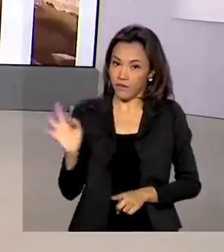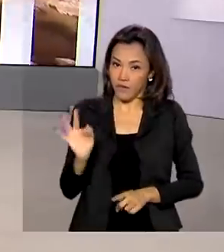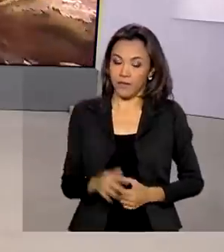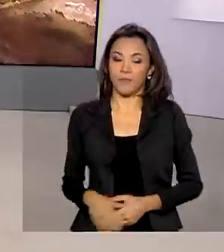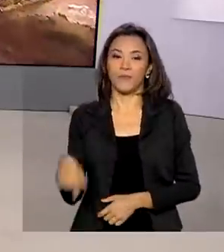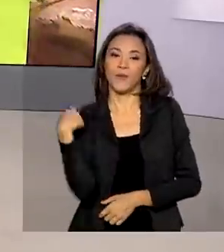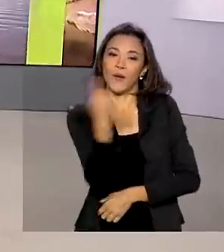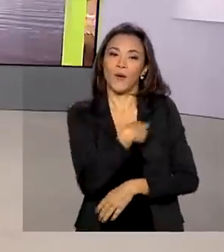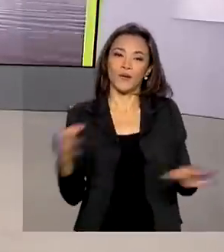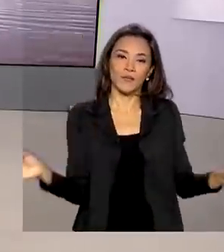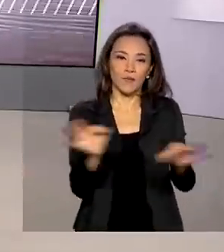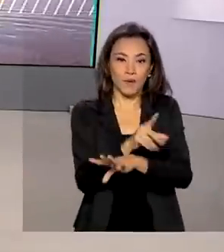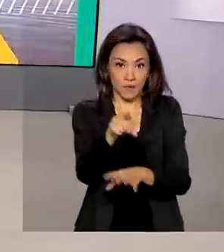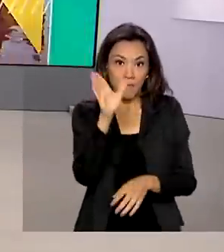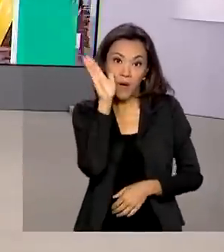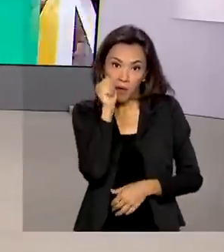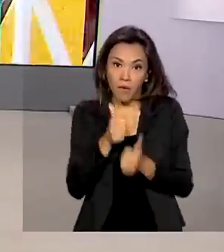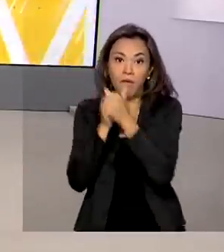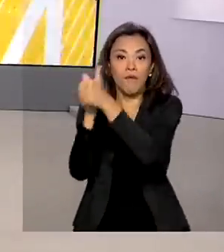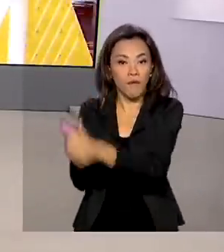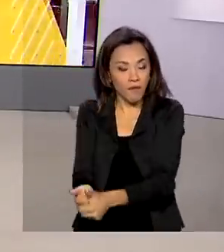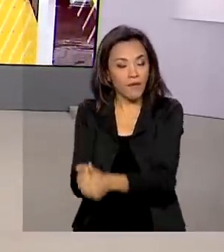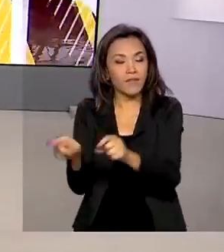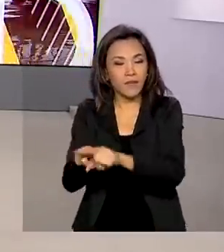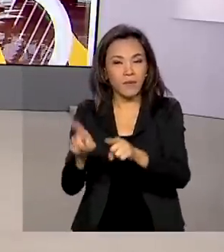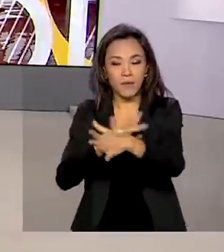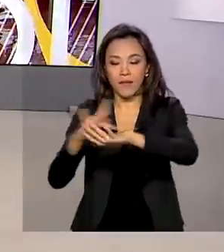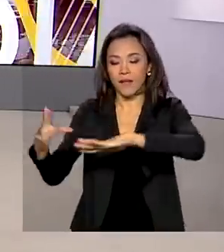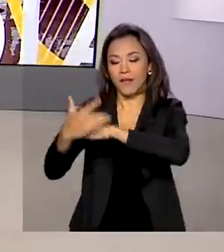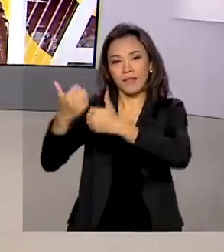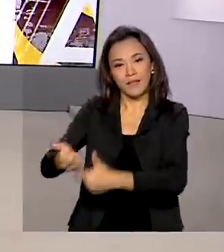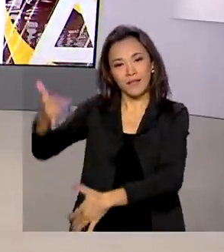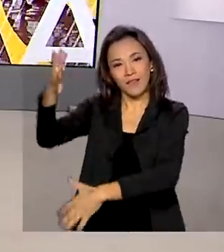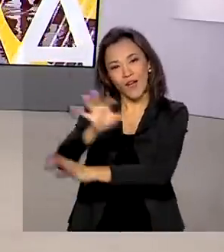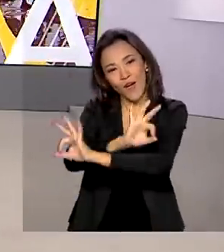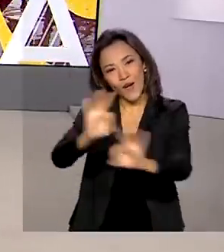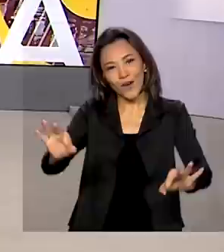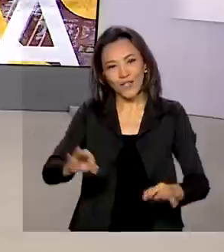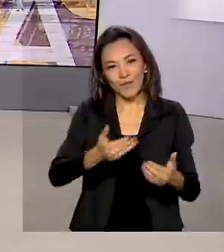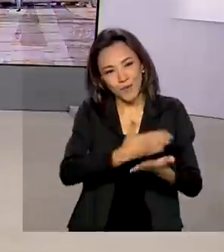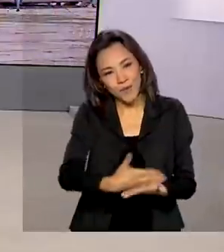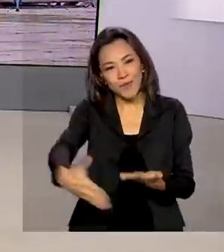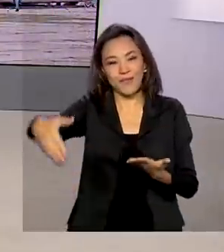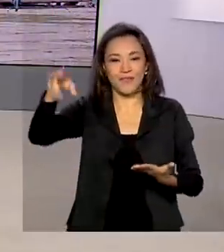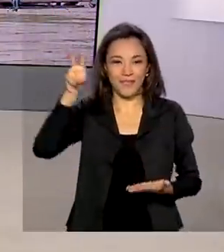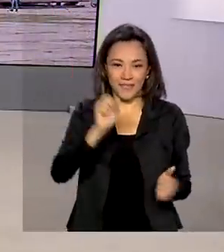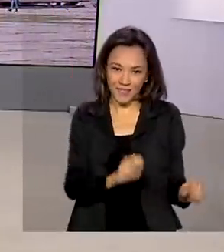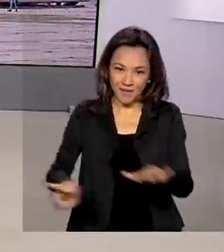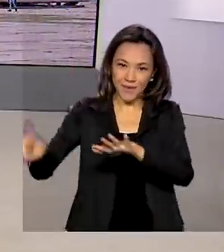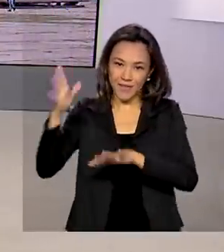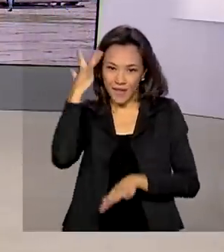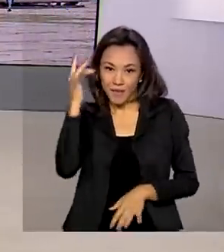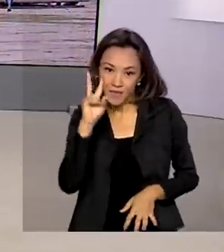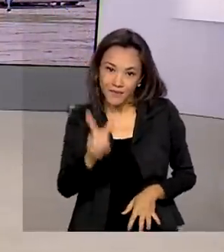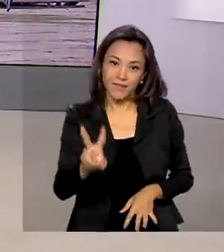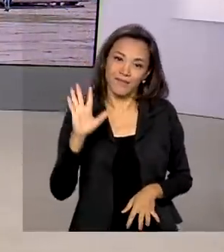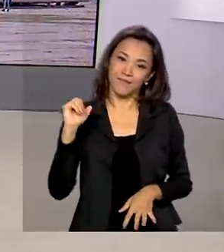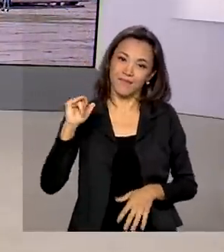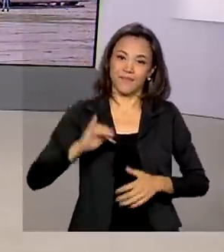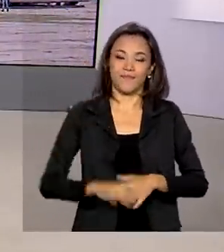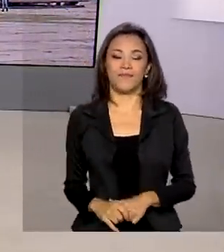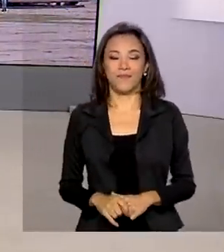Brasil em dia fica por aqui. Você pode nos acompanhar também pelas redes sociais. Ótimo início de semana para você. Nos vemos amanhã. Até lá.